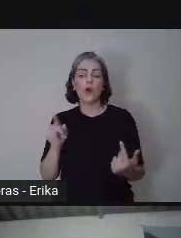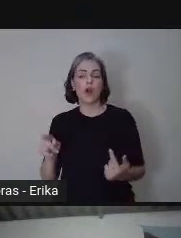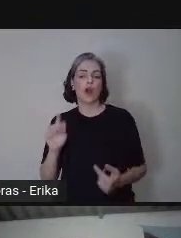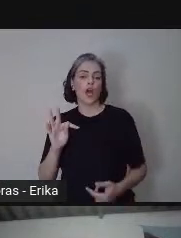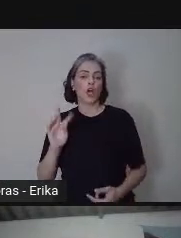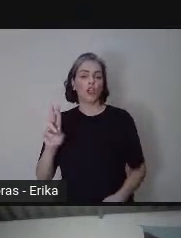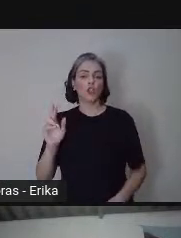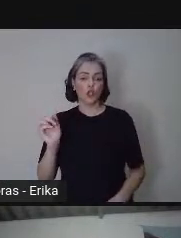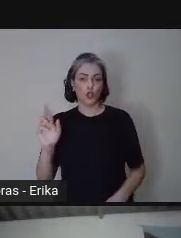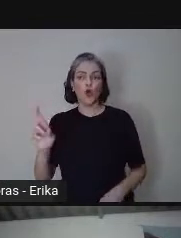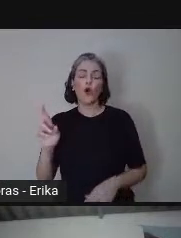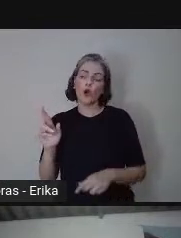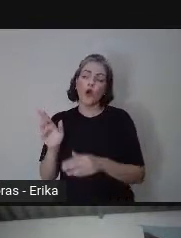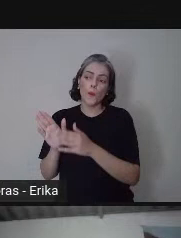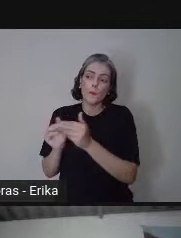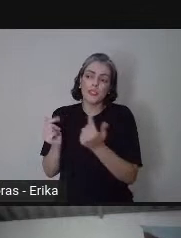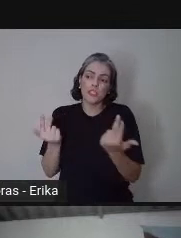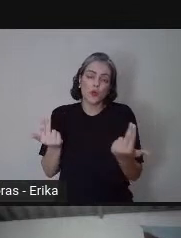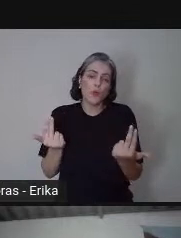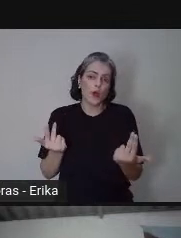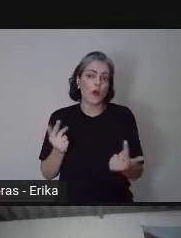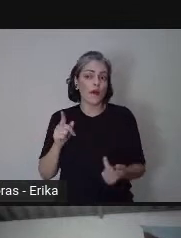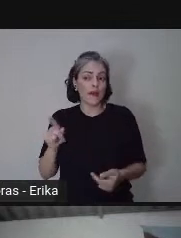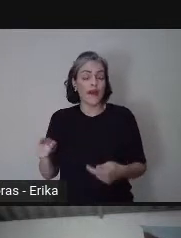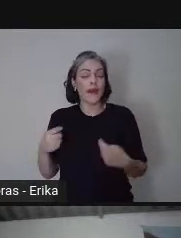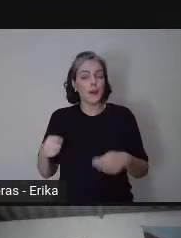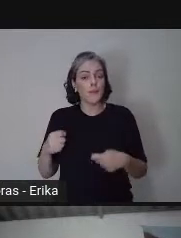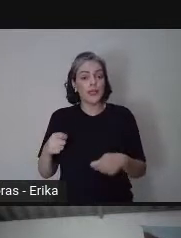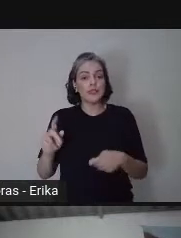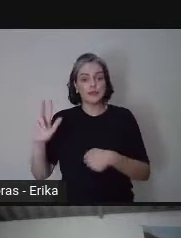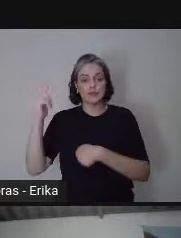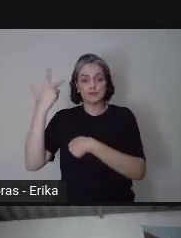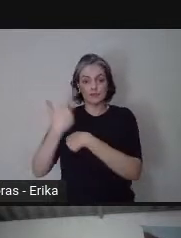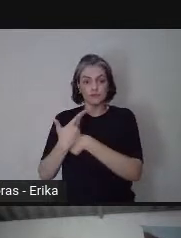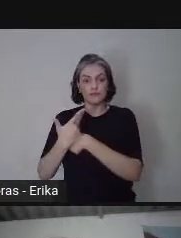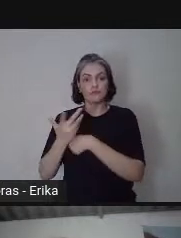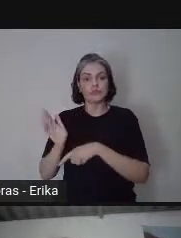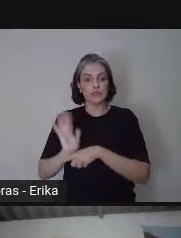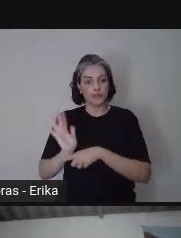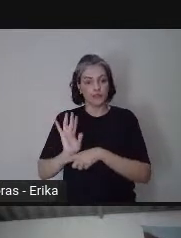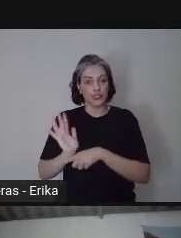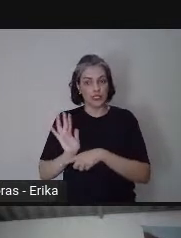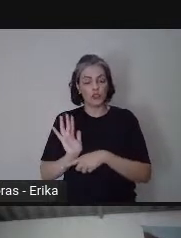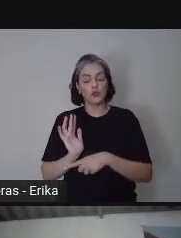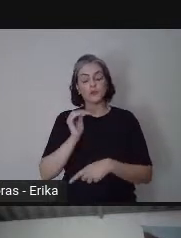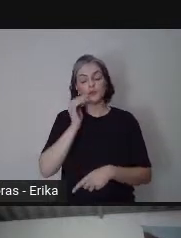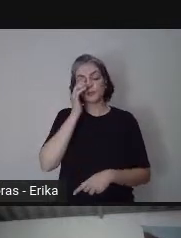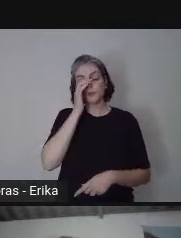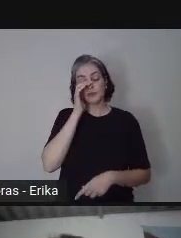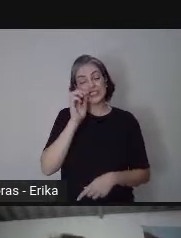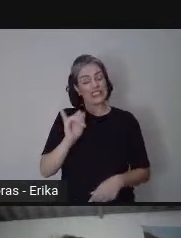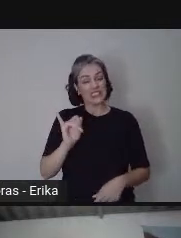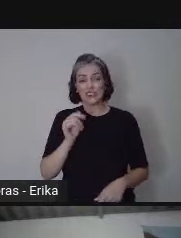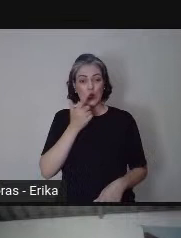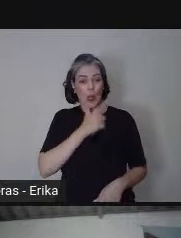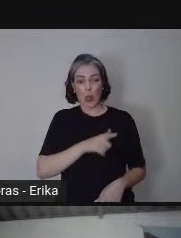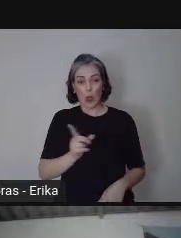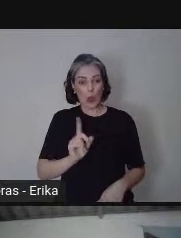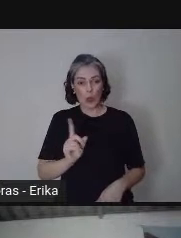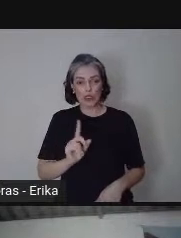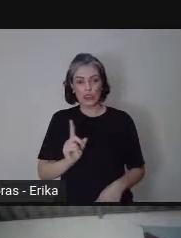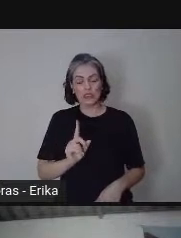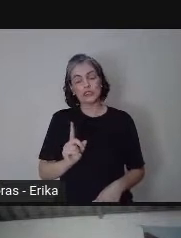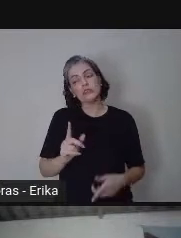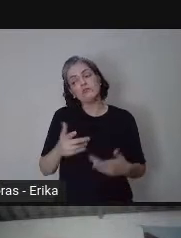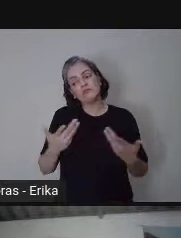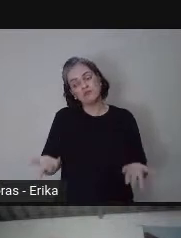vocês, que é gravar um vídeo, se não der para gravar um vídeo, gravar um áudio. Se não